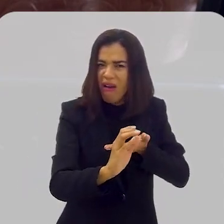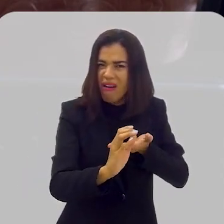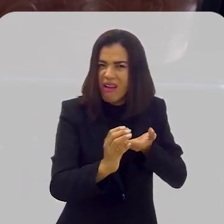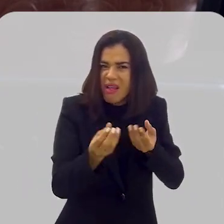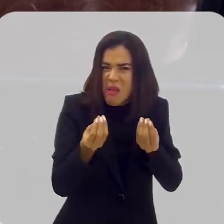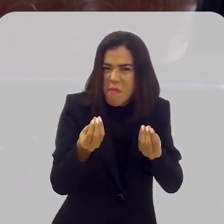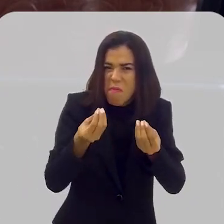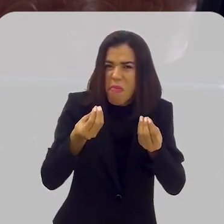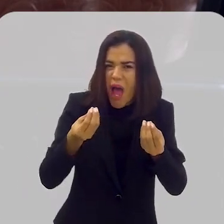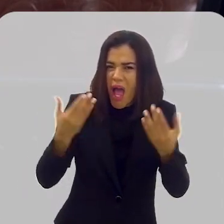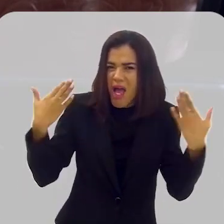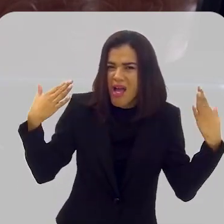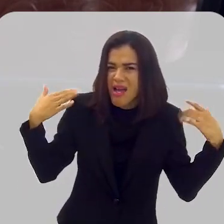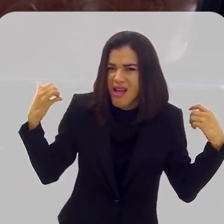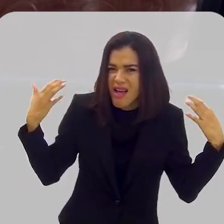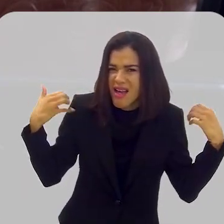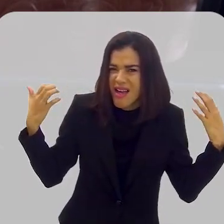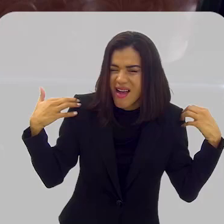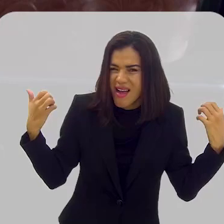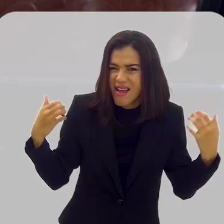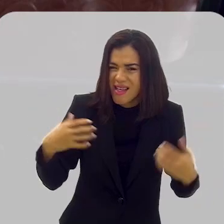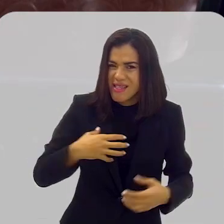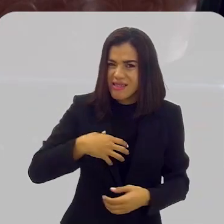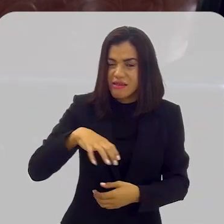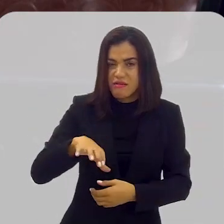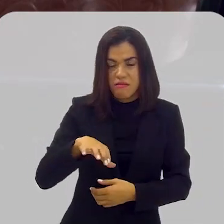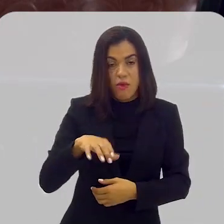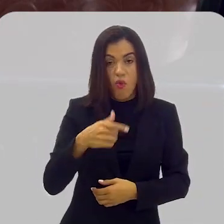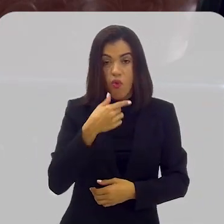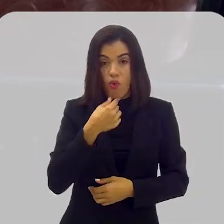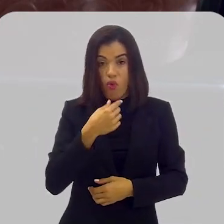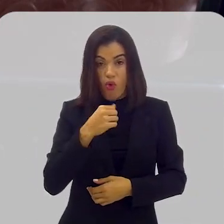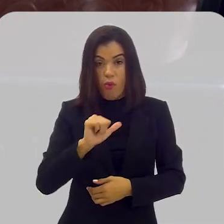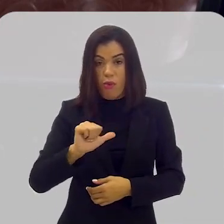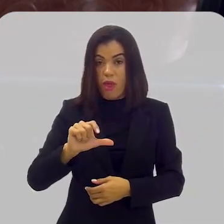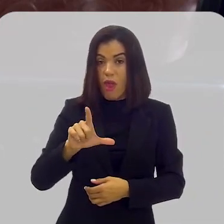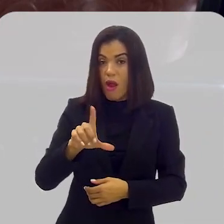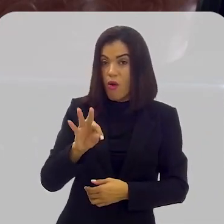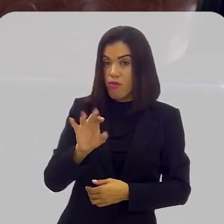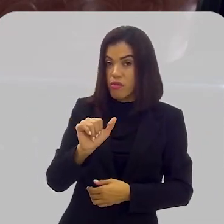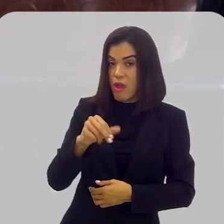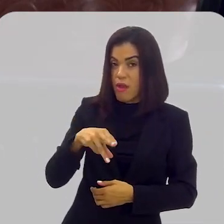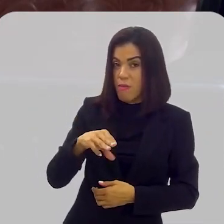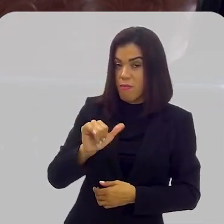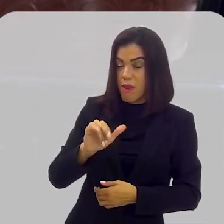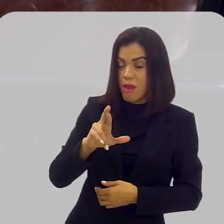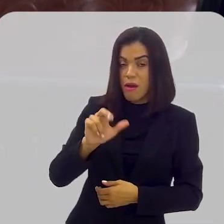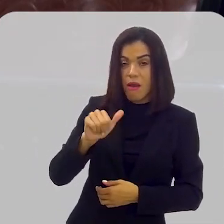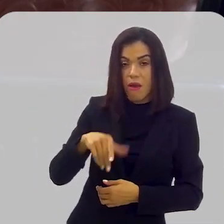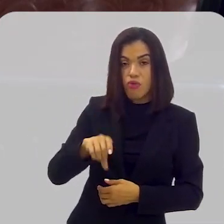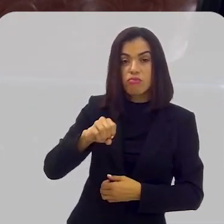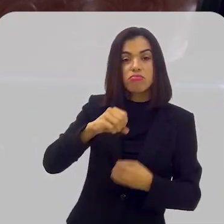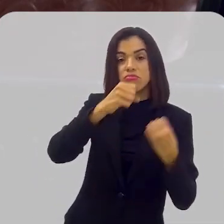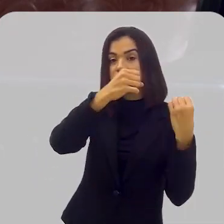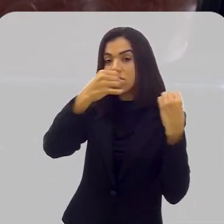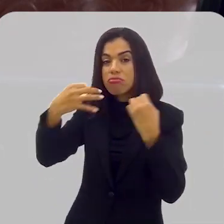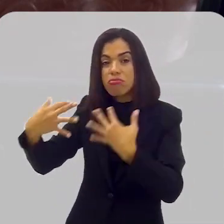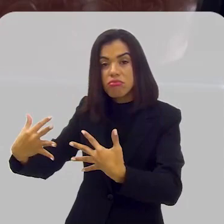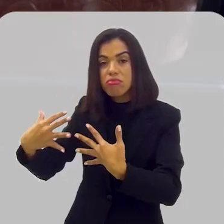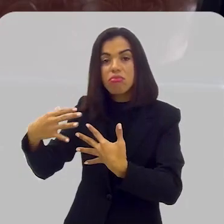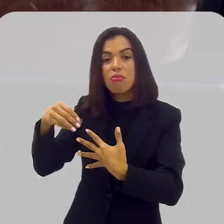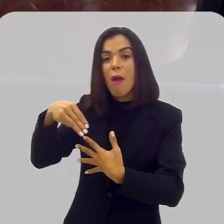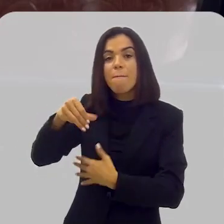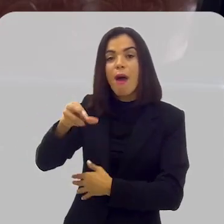para circular em Salvador? O Altamirando Requião, cobrado pelo deputado Carlos Marighella,